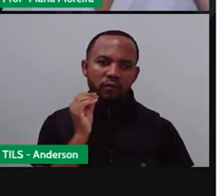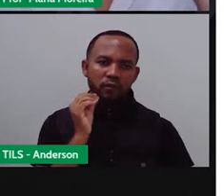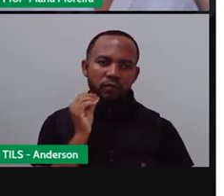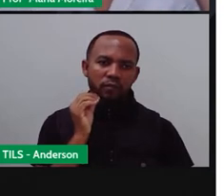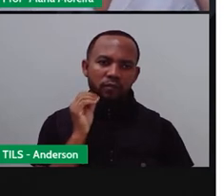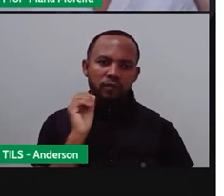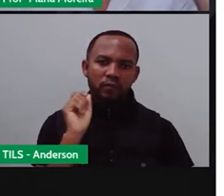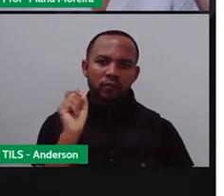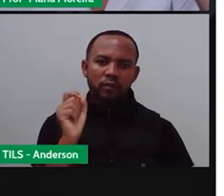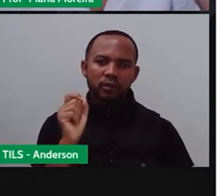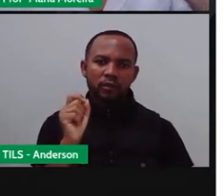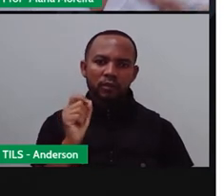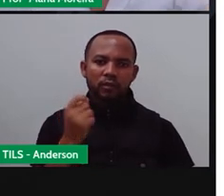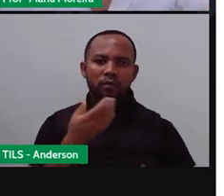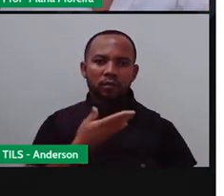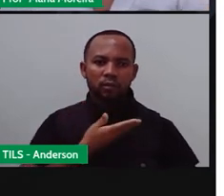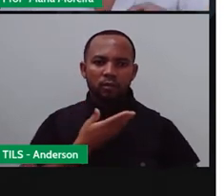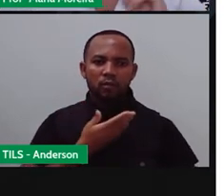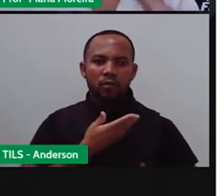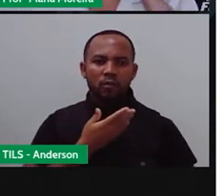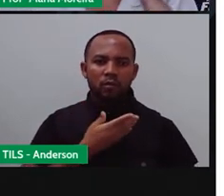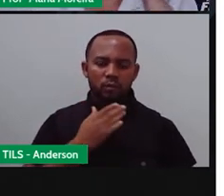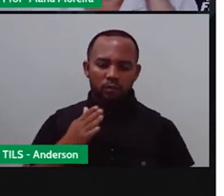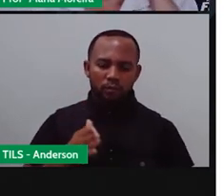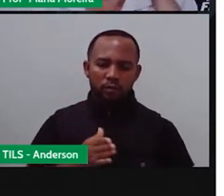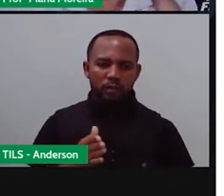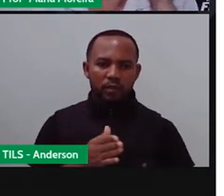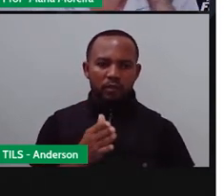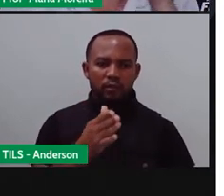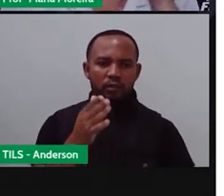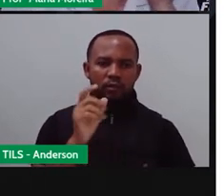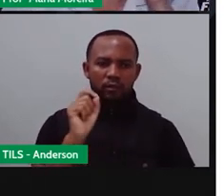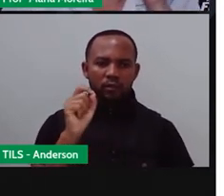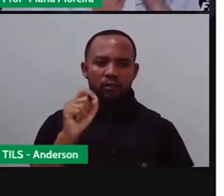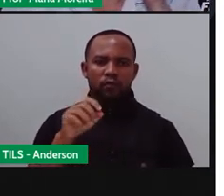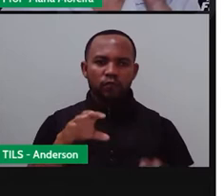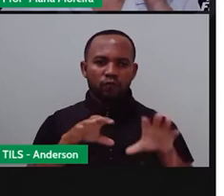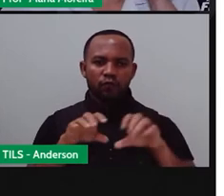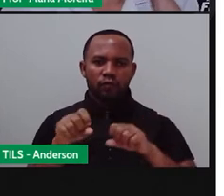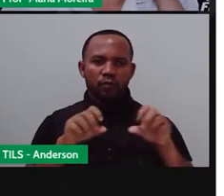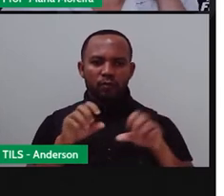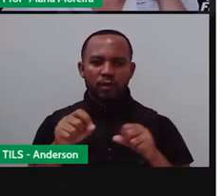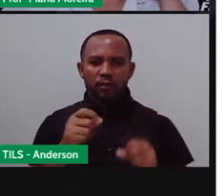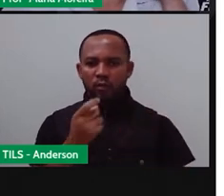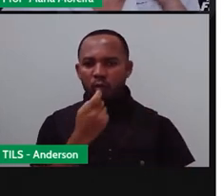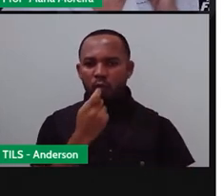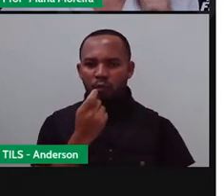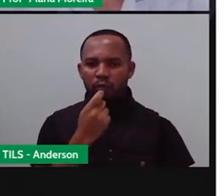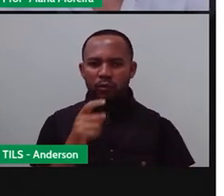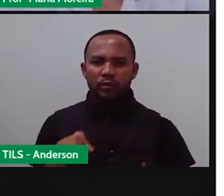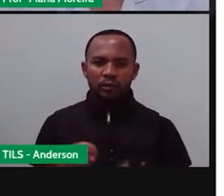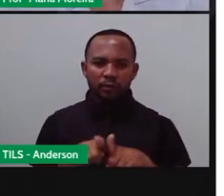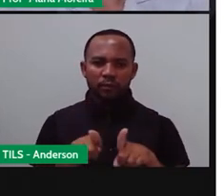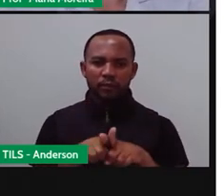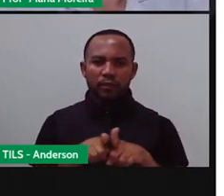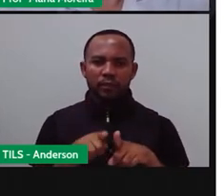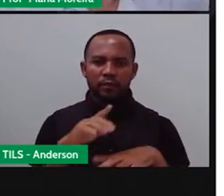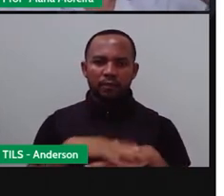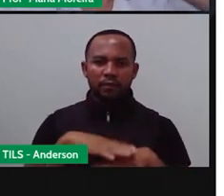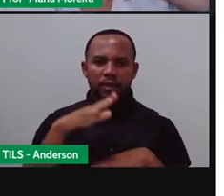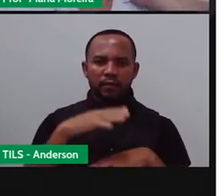Então, o esqueleto de alguns peixes, ele é formado que ele tem um esqueleto cartilaginoso. Ele é o quê? Mais